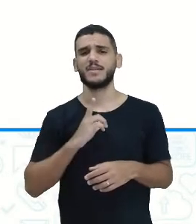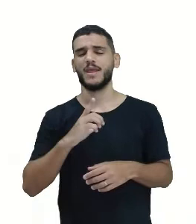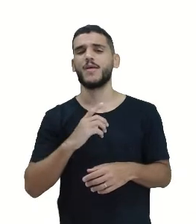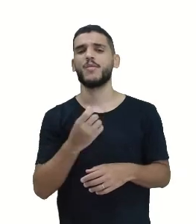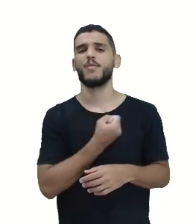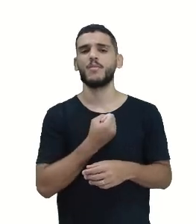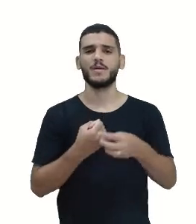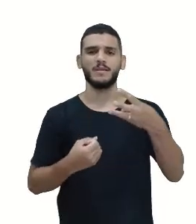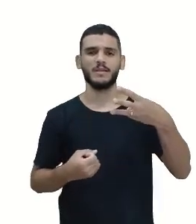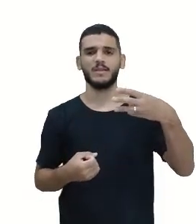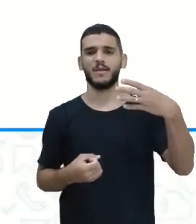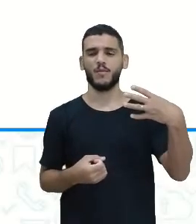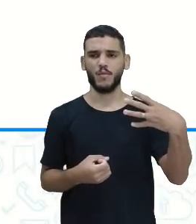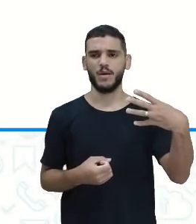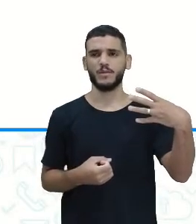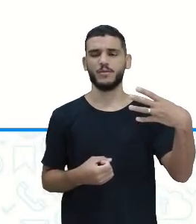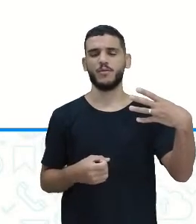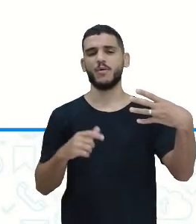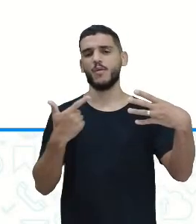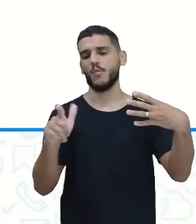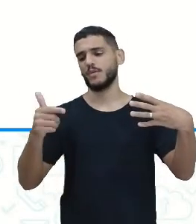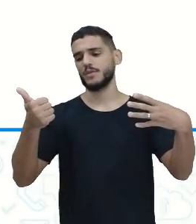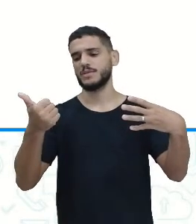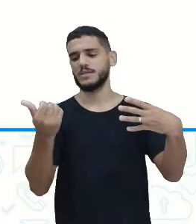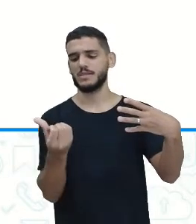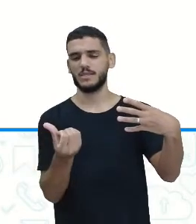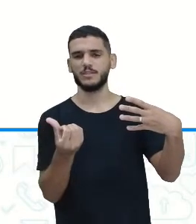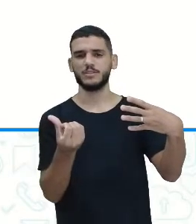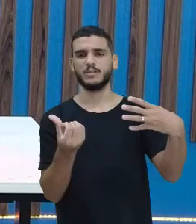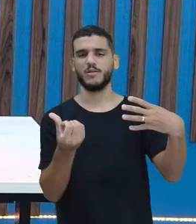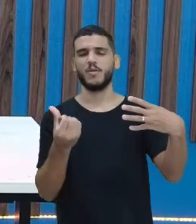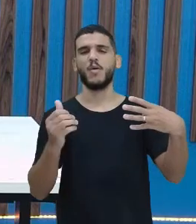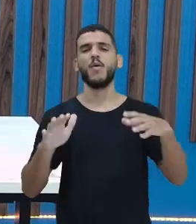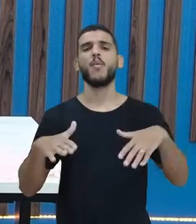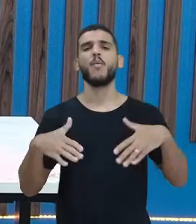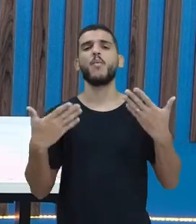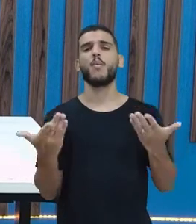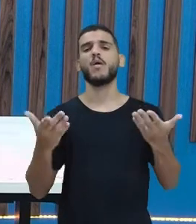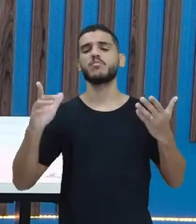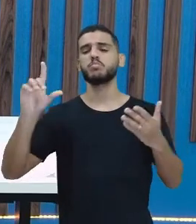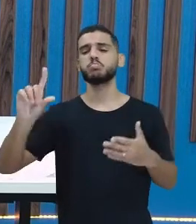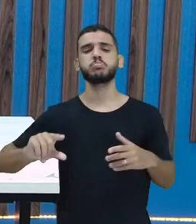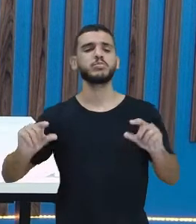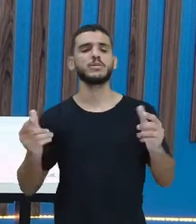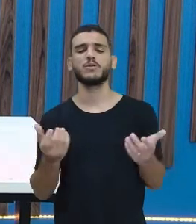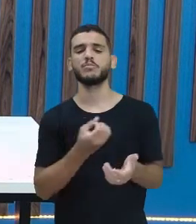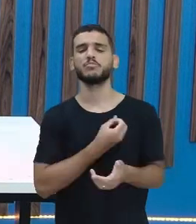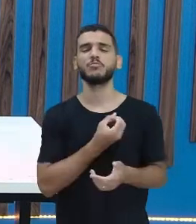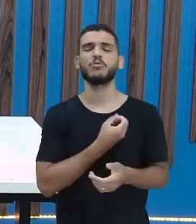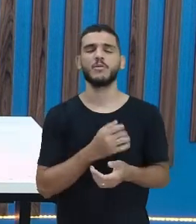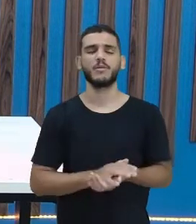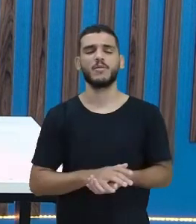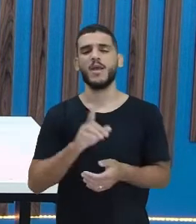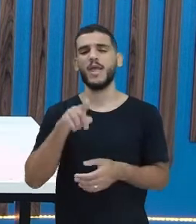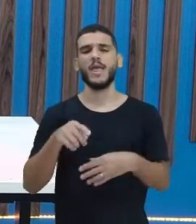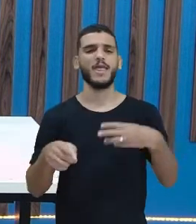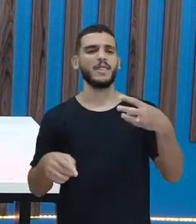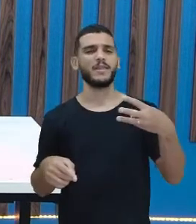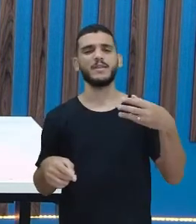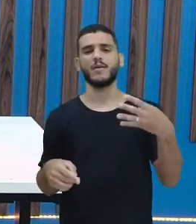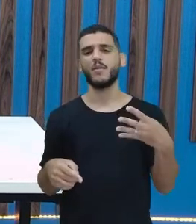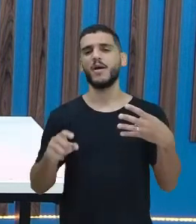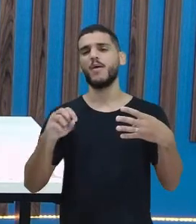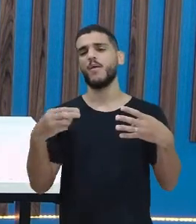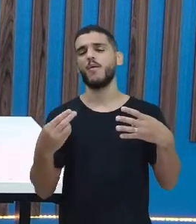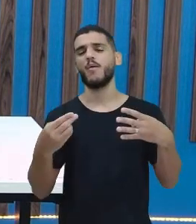34 e tenho o número 16. E aí, qual é o menor? Qual é o número menor? É o número 34 ou o número